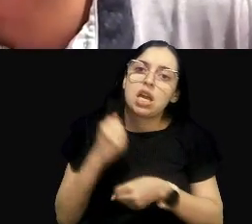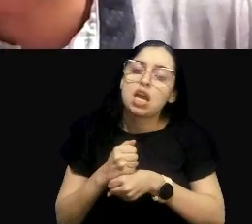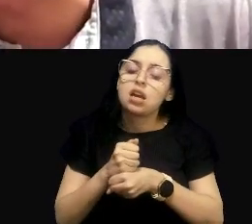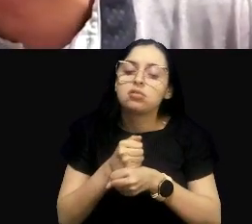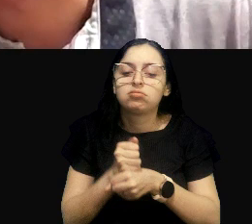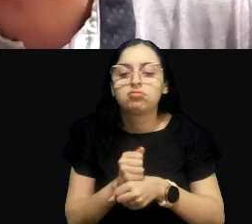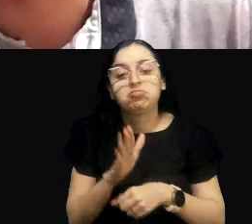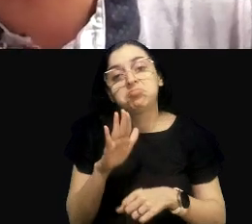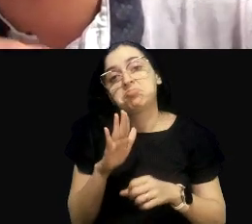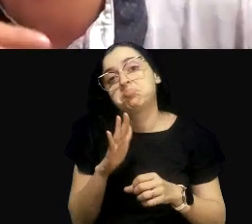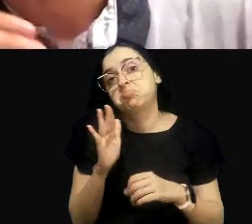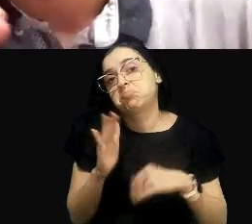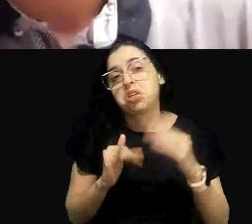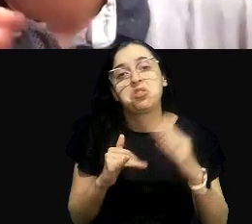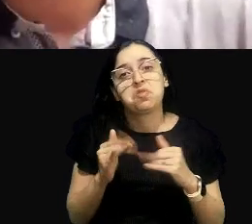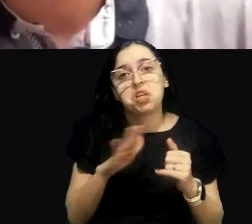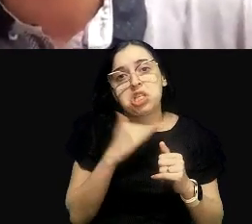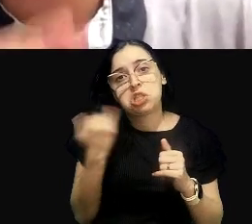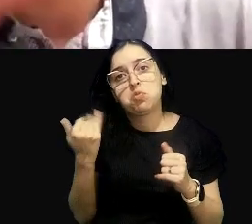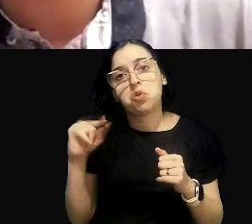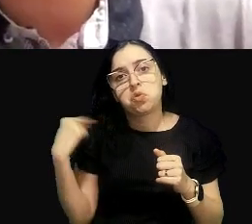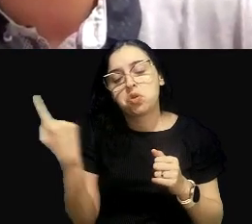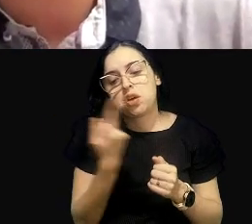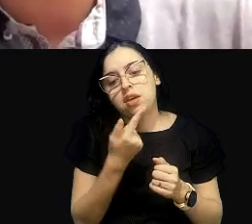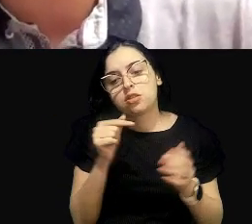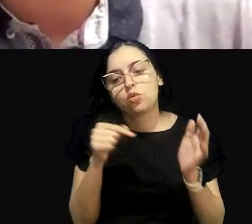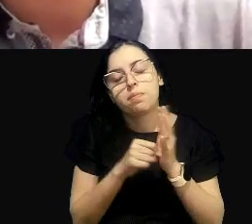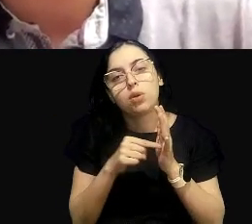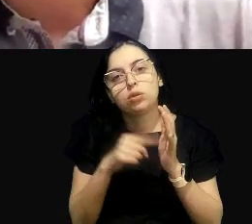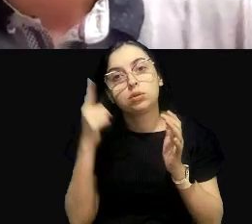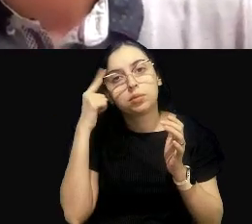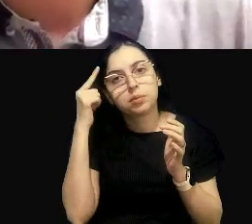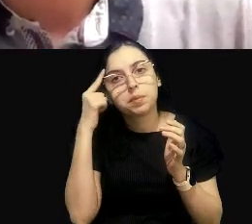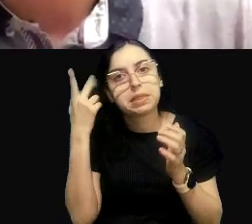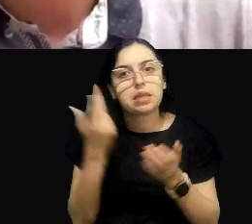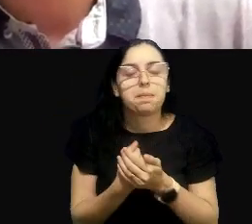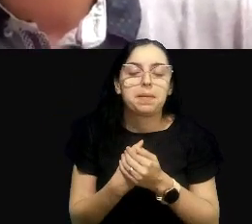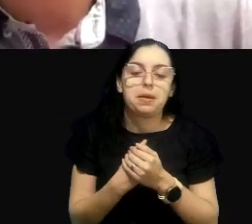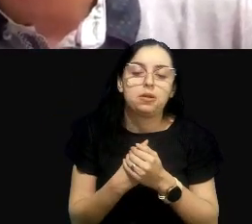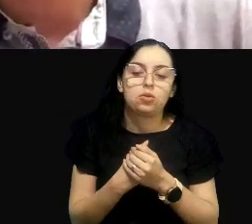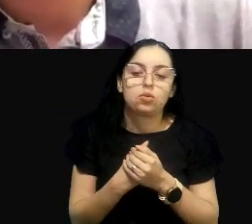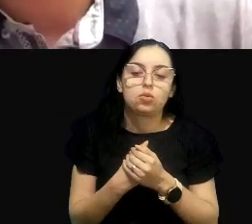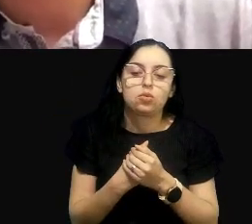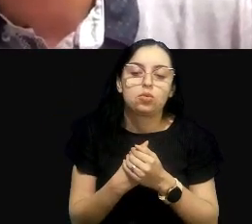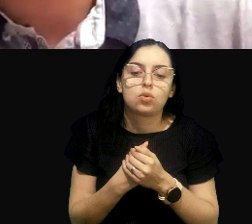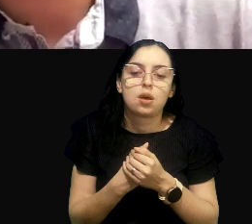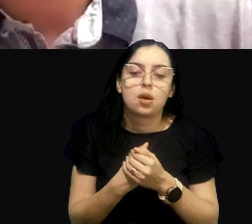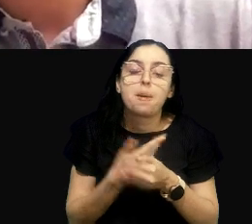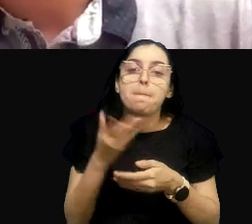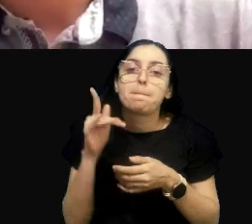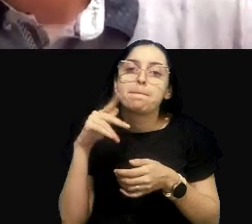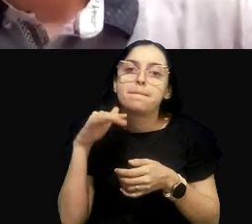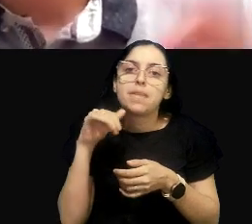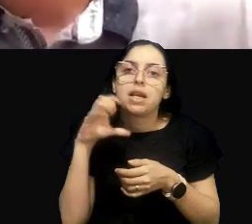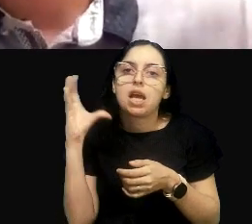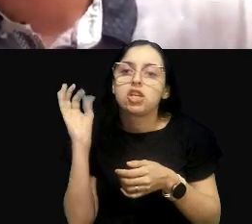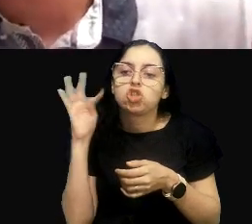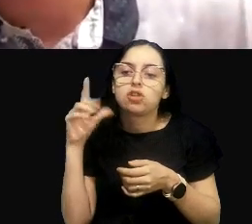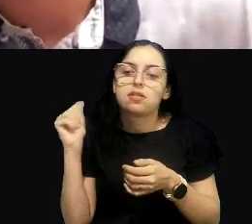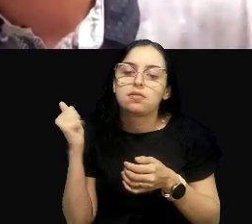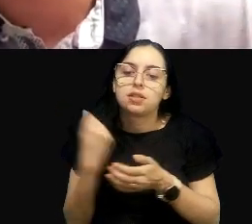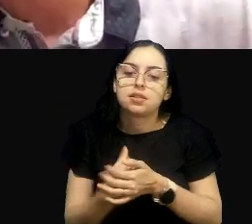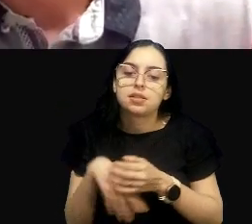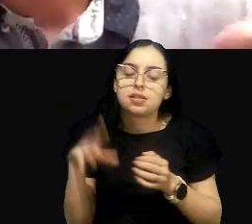não esteja mais aqui. Então, o ponto para reflexão aqui é medidas paliativas, emergenciais, de